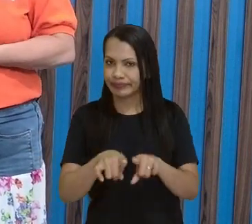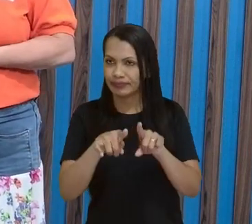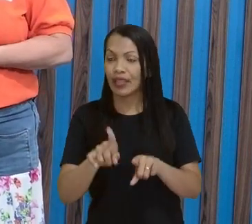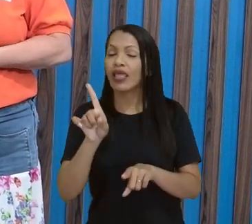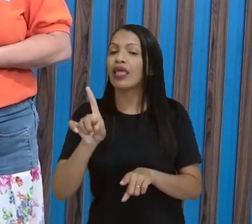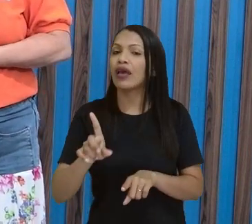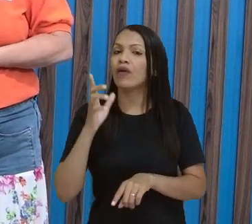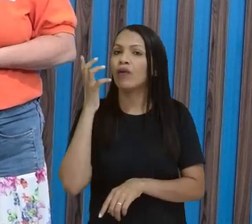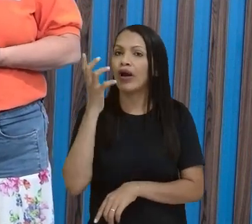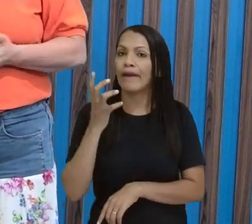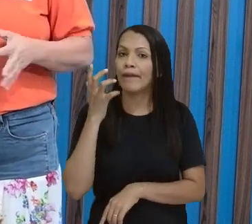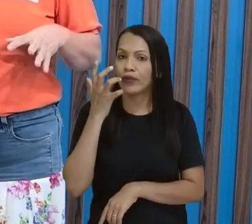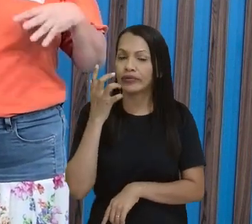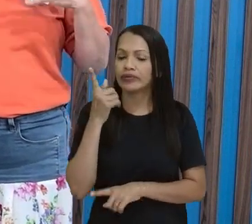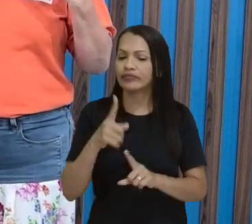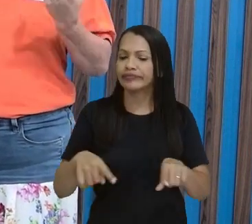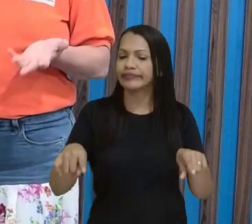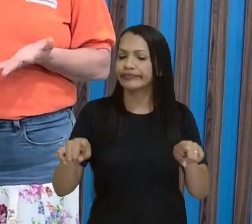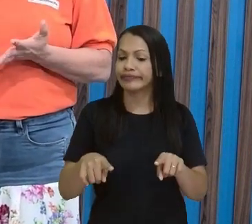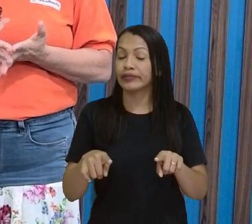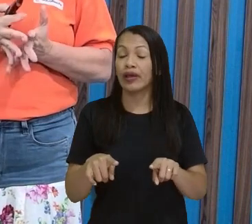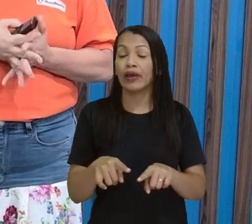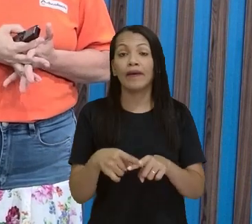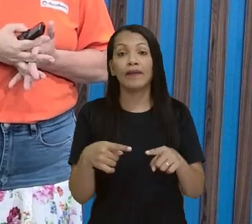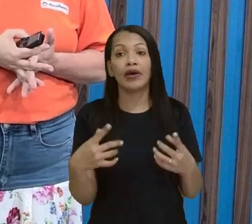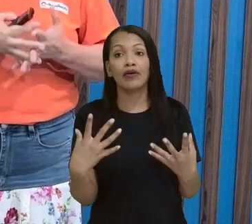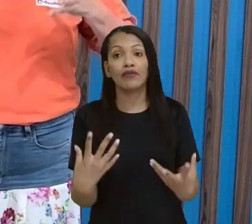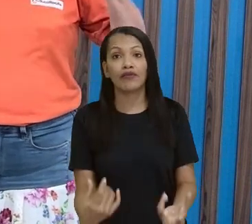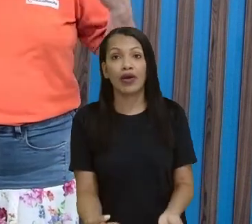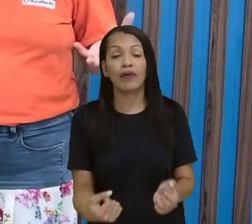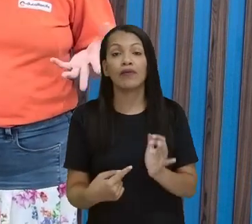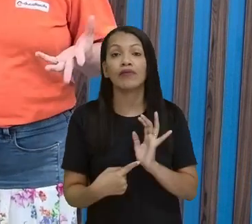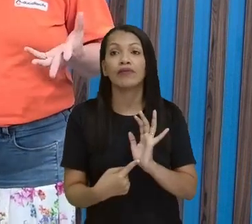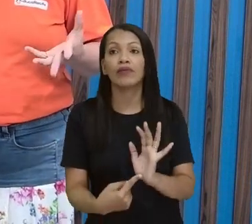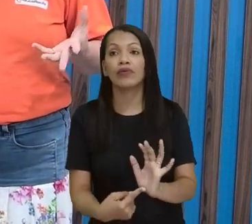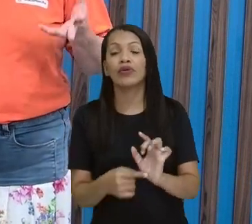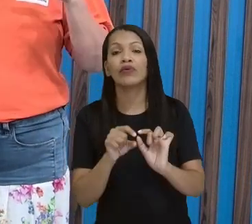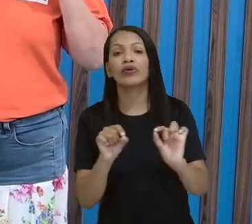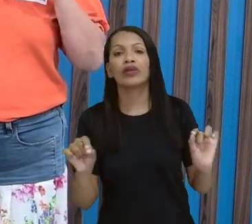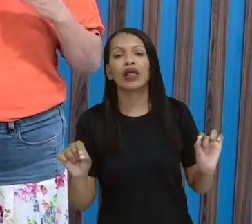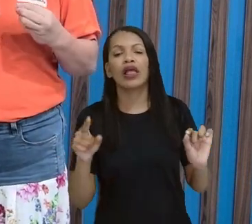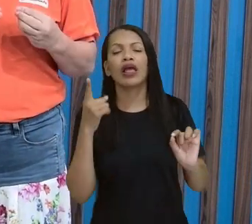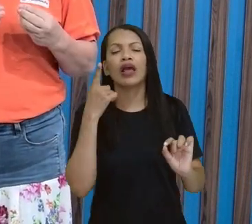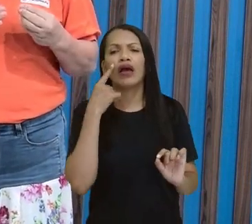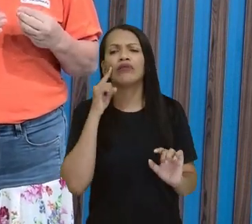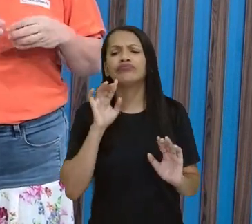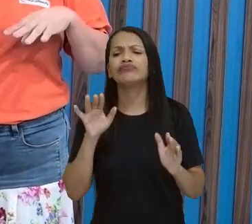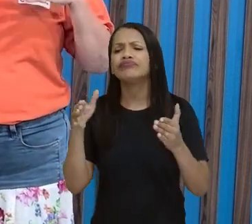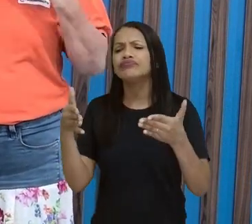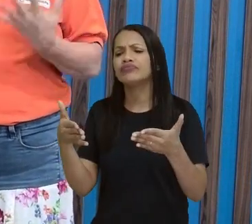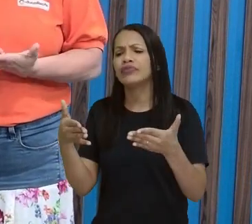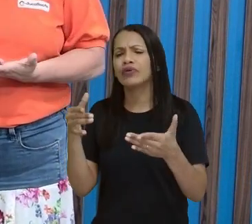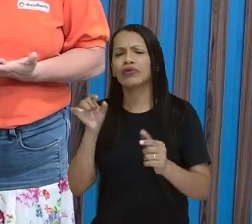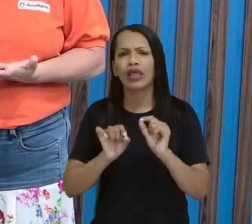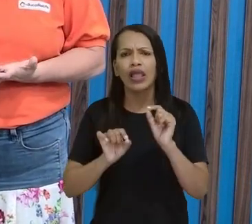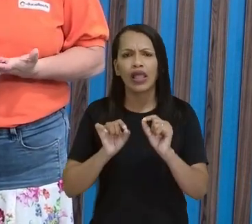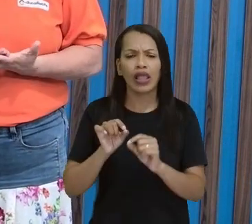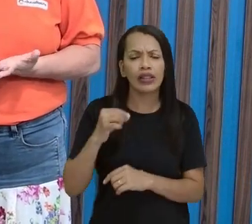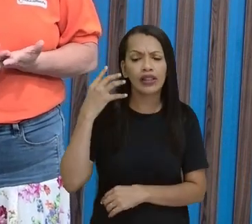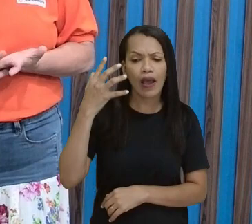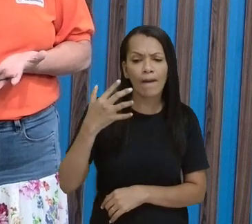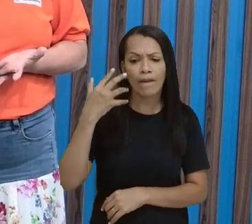é uma música clássica. Mas a gente agora vai falar dos clássicos, na visão mais senso comum, da música